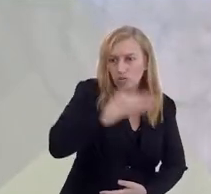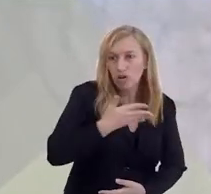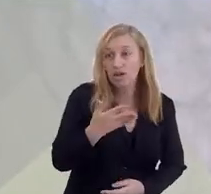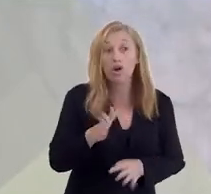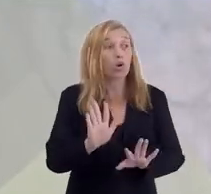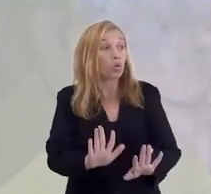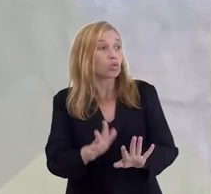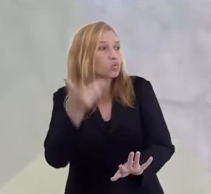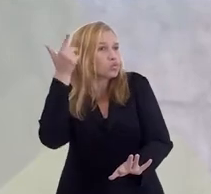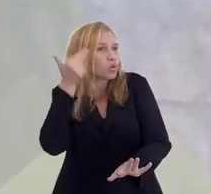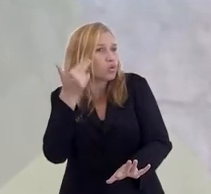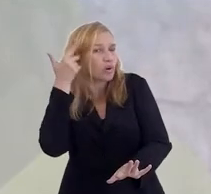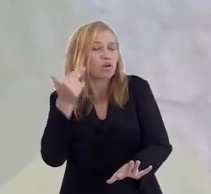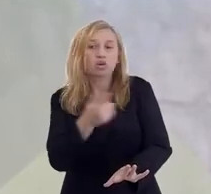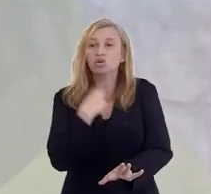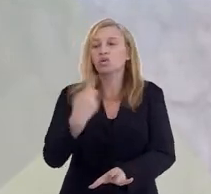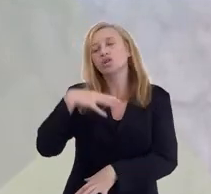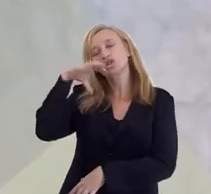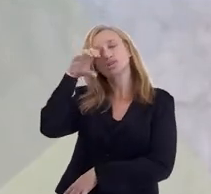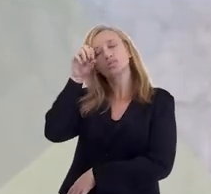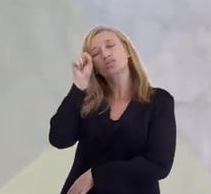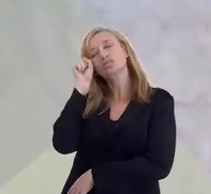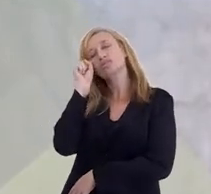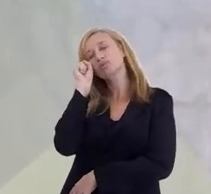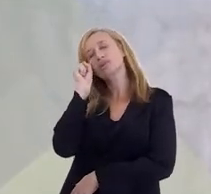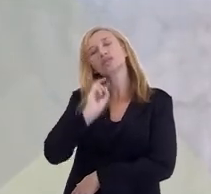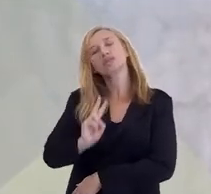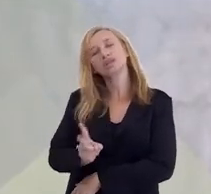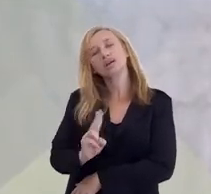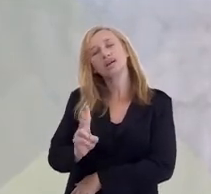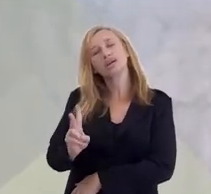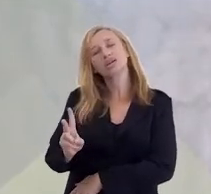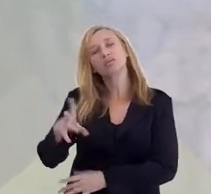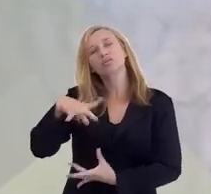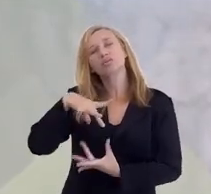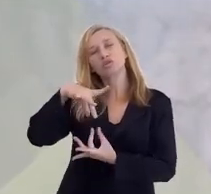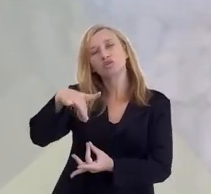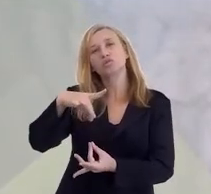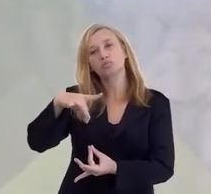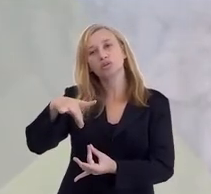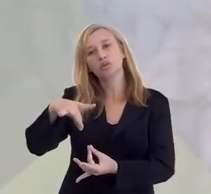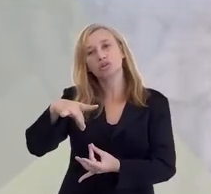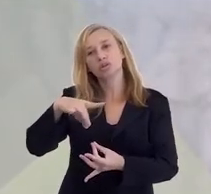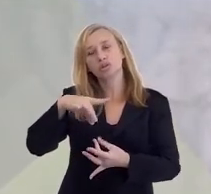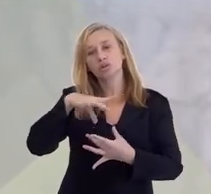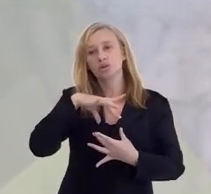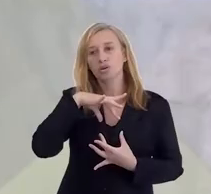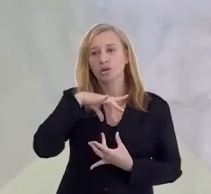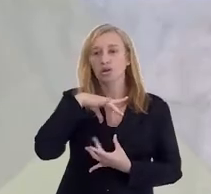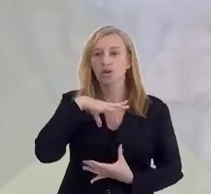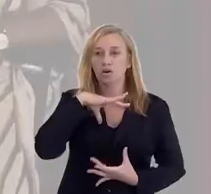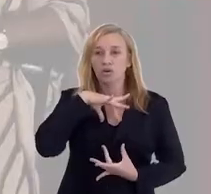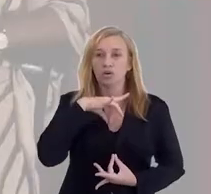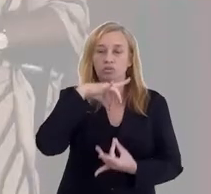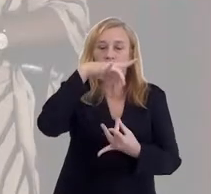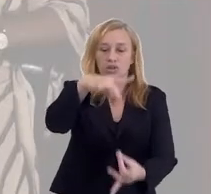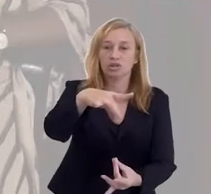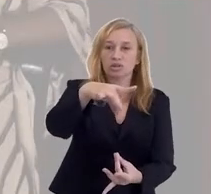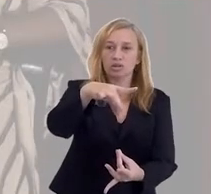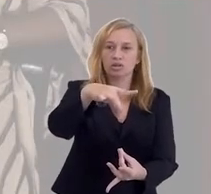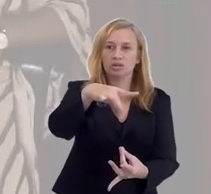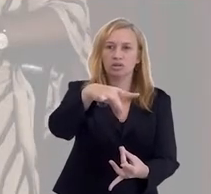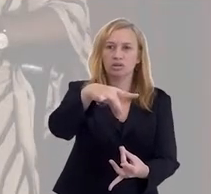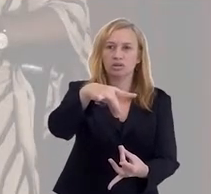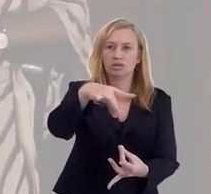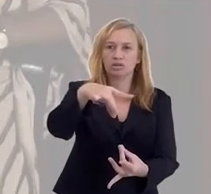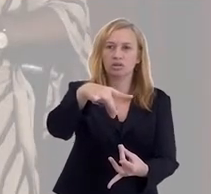dormindo. porque quando a gente dorme, sempre o espírito sai do corpo e, saindo do corpo, ele